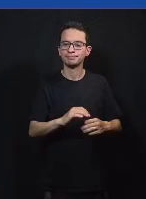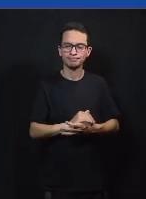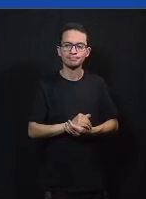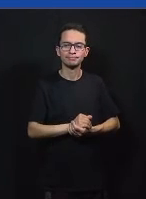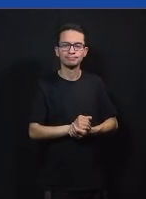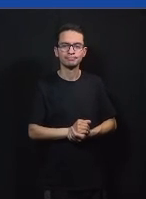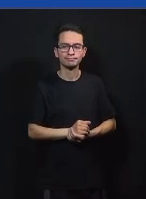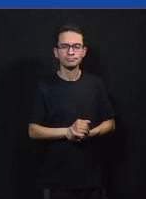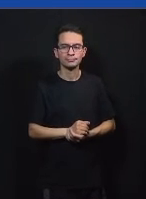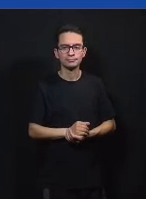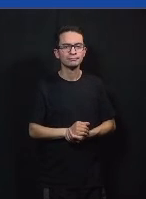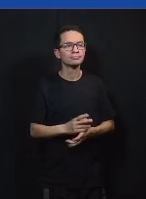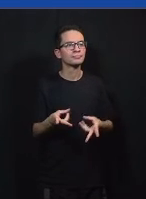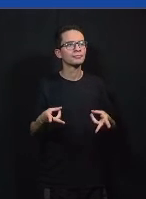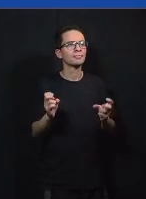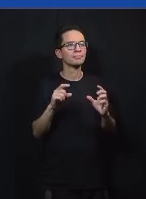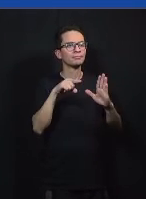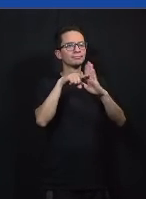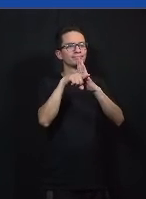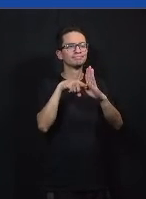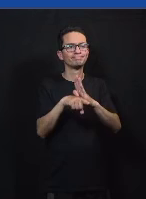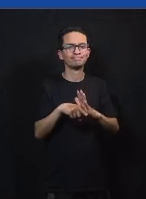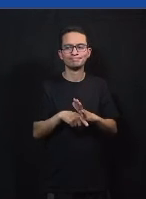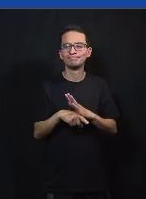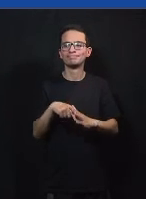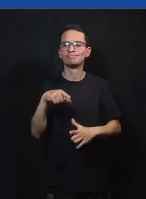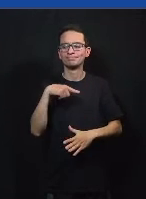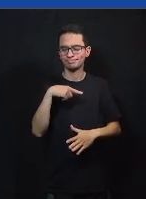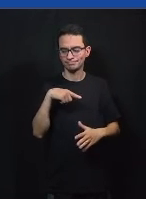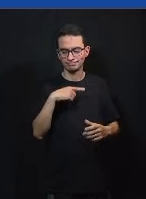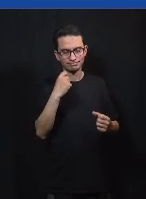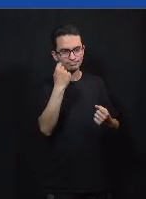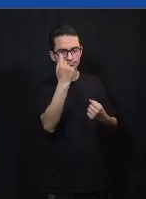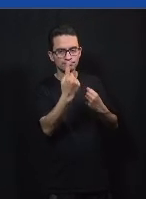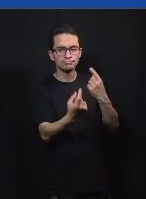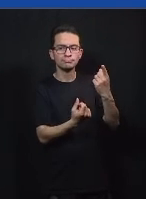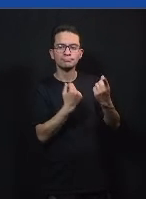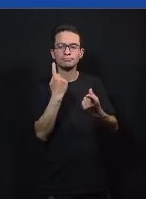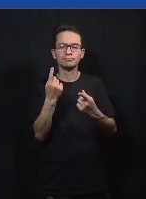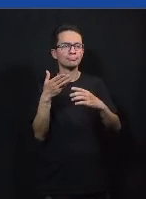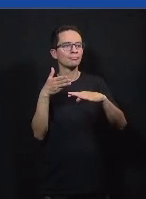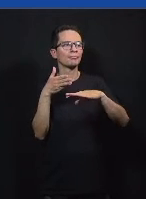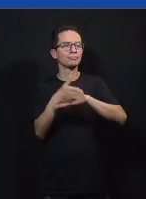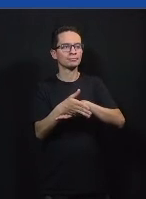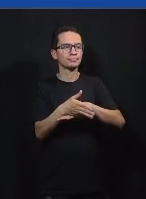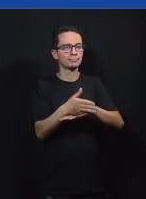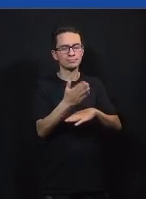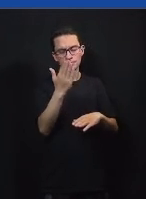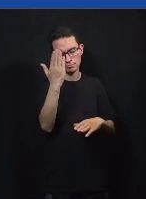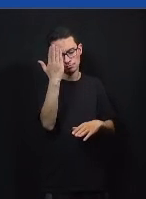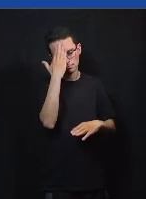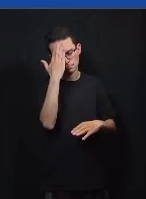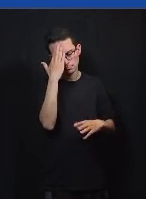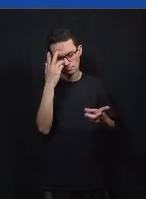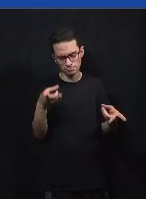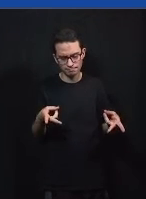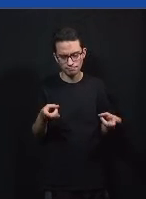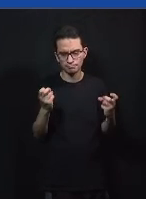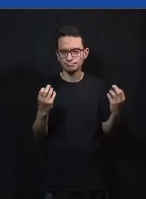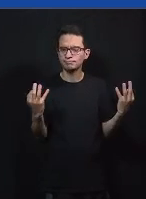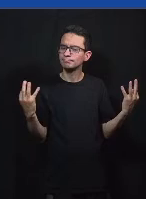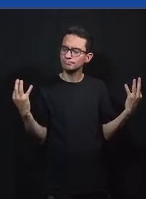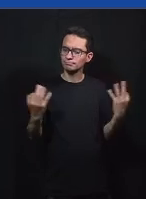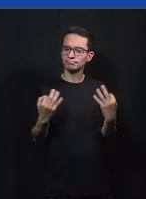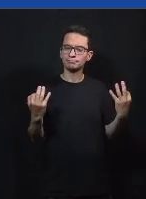enfim nessa pesquisa toda que a gente fez a gente chegou em algumas intervenções que a gente viu que tem evidência robusta e elas